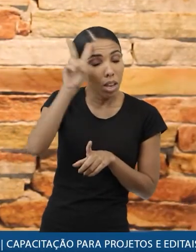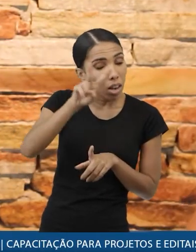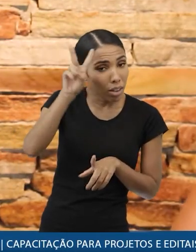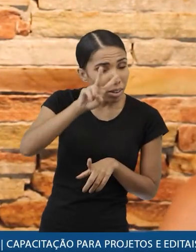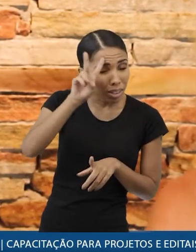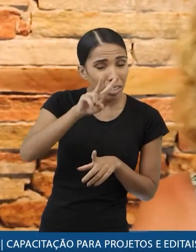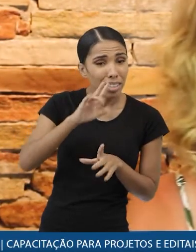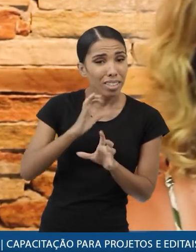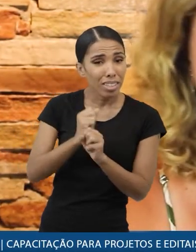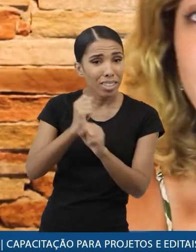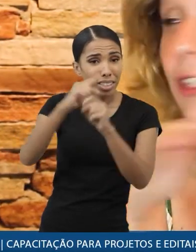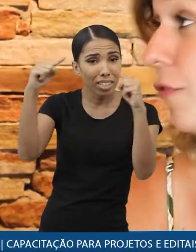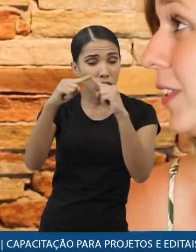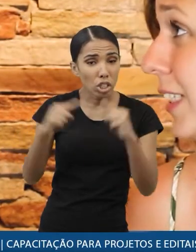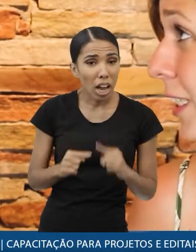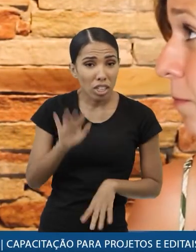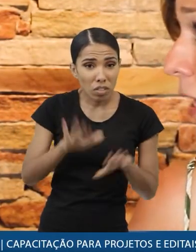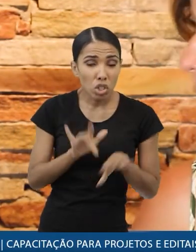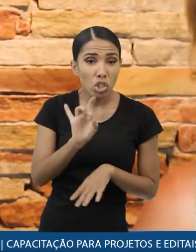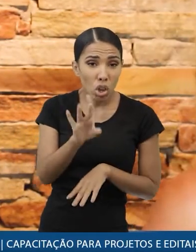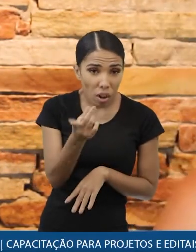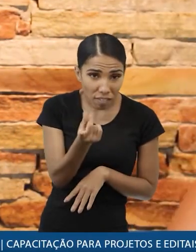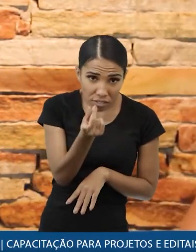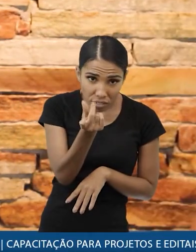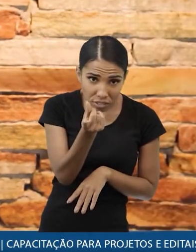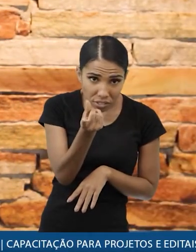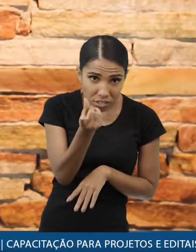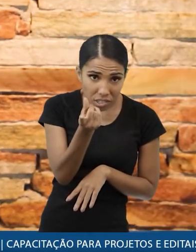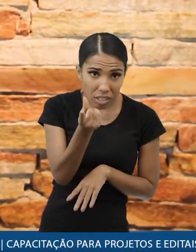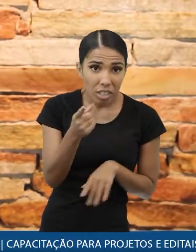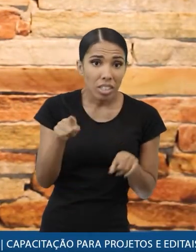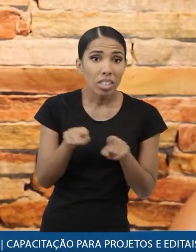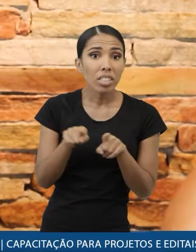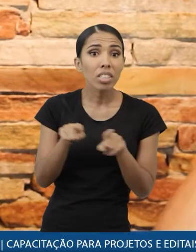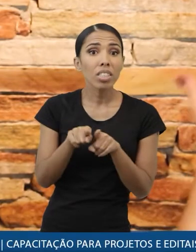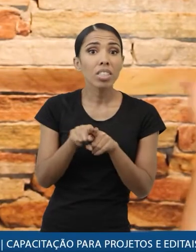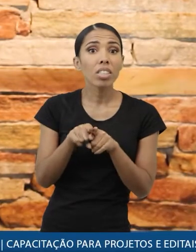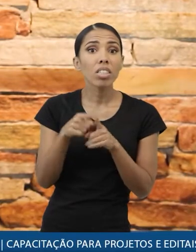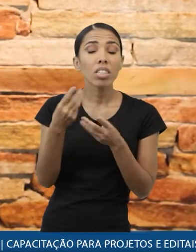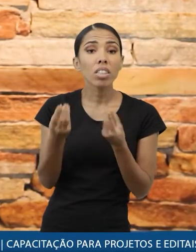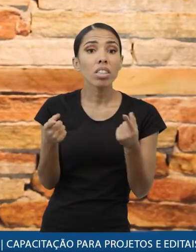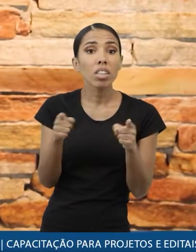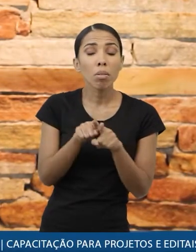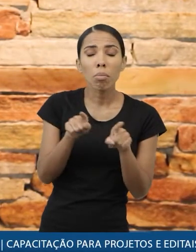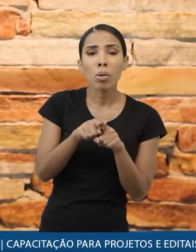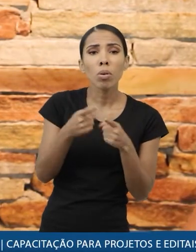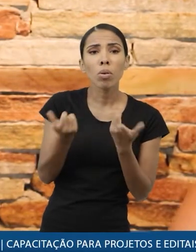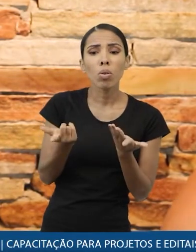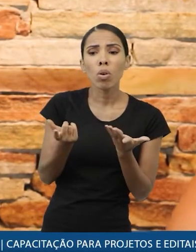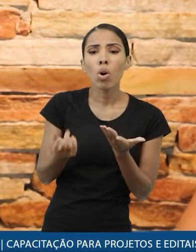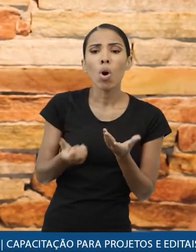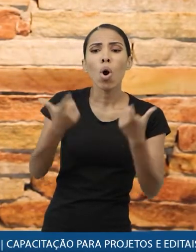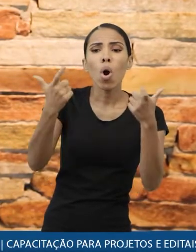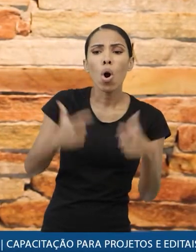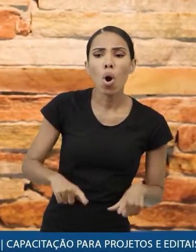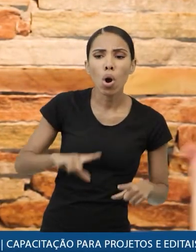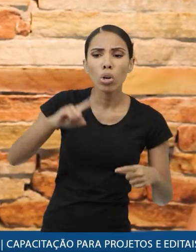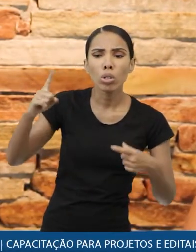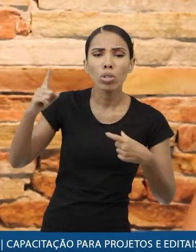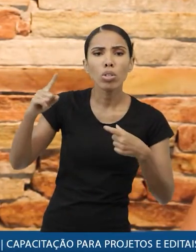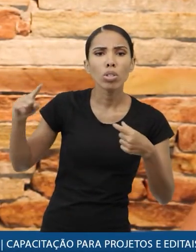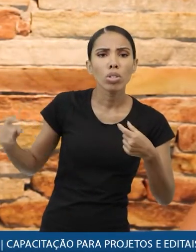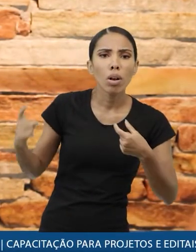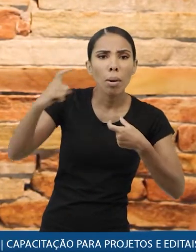que a prestação de contas muitas vezes ela não é só financeira ela também tem a prestação de contas da contrapartida o produto onde foi